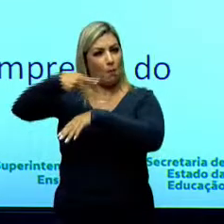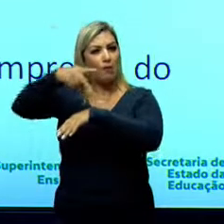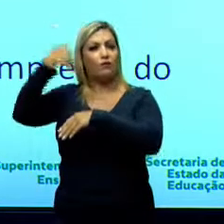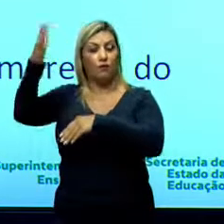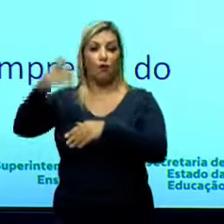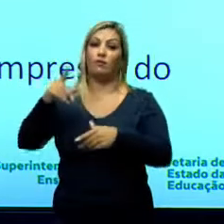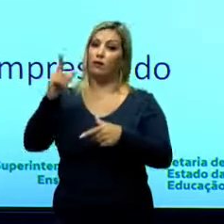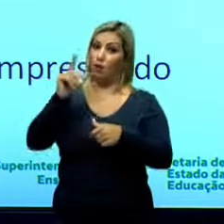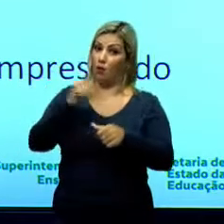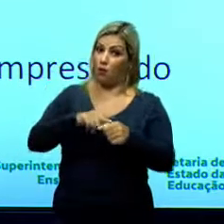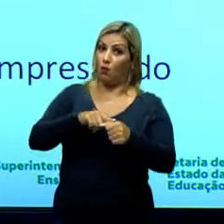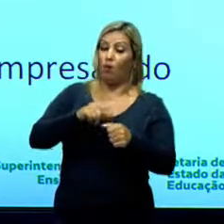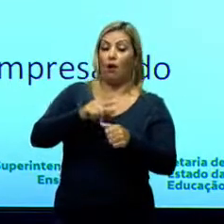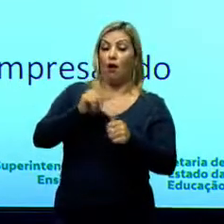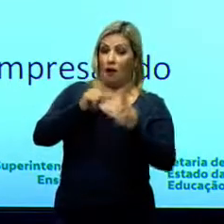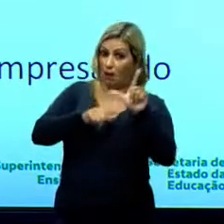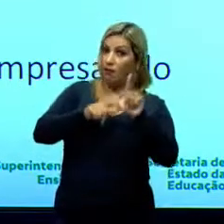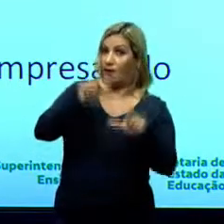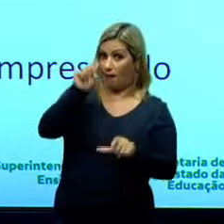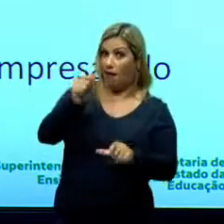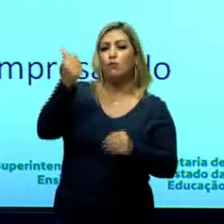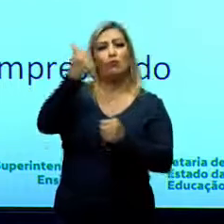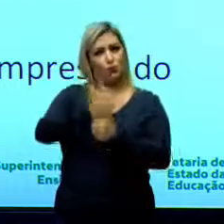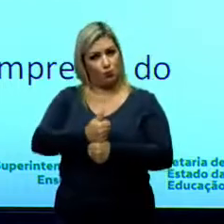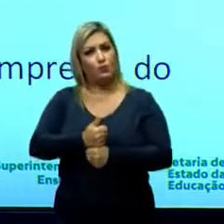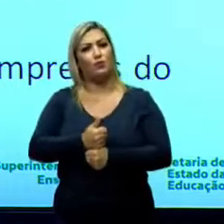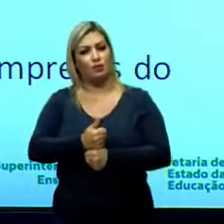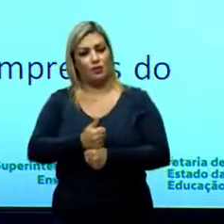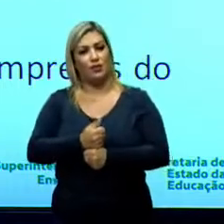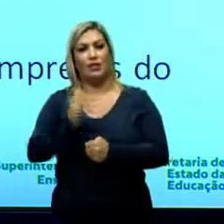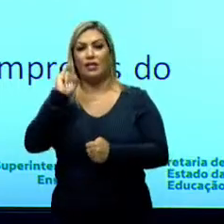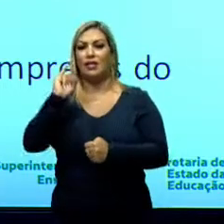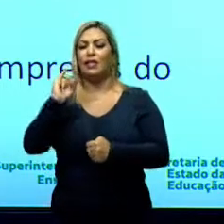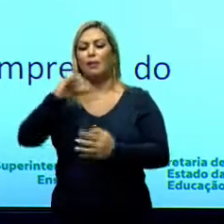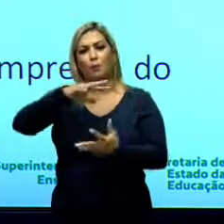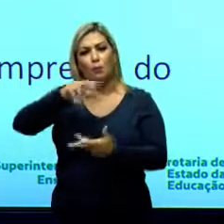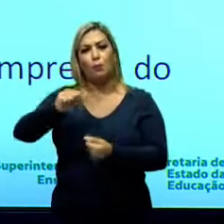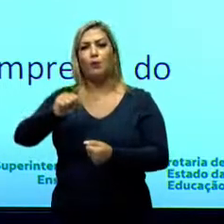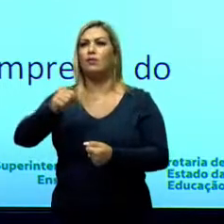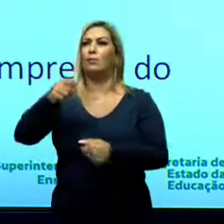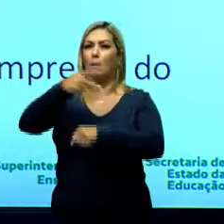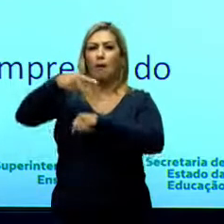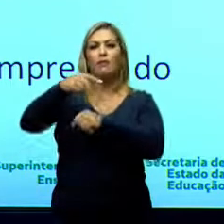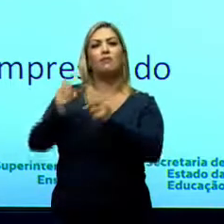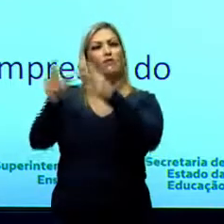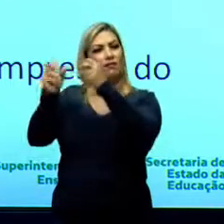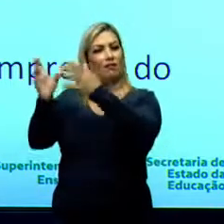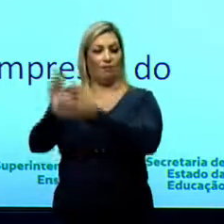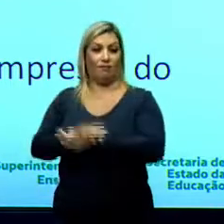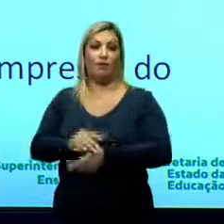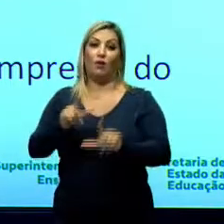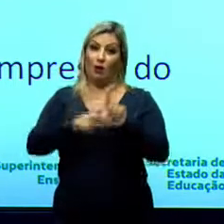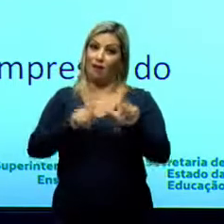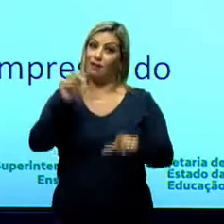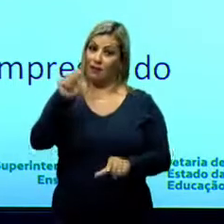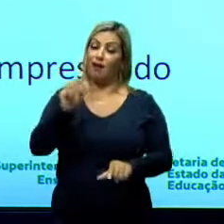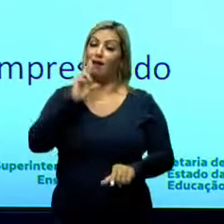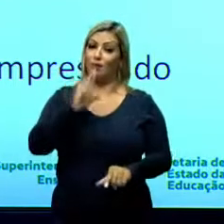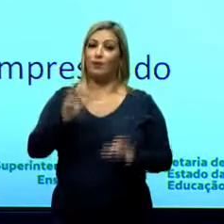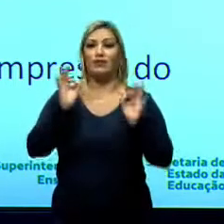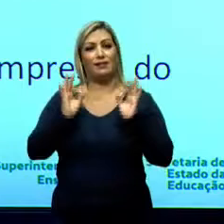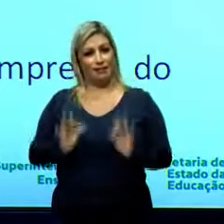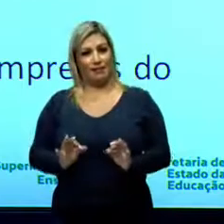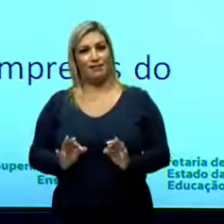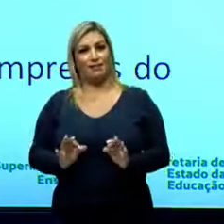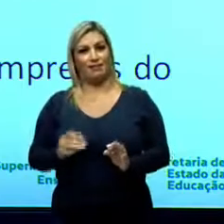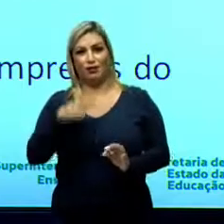a principal característica desse momento, a substituição de importações. Então, a letra A é a alternativa